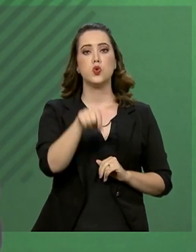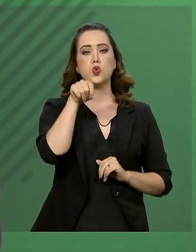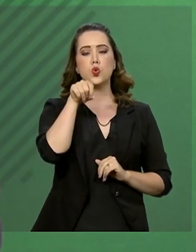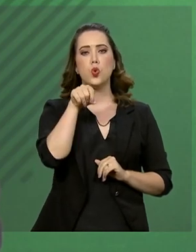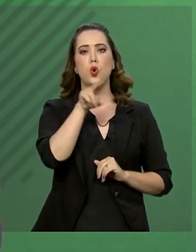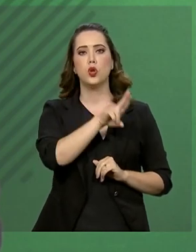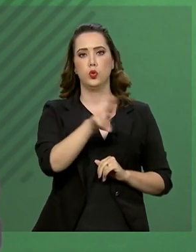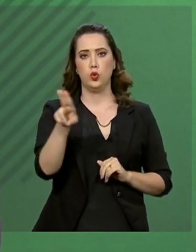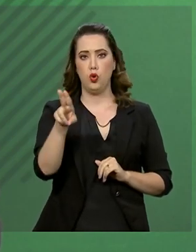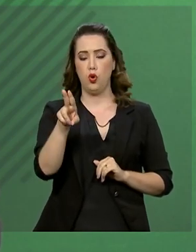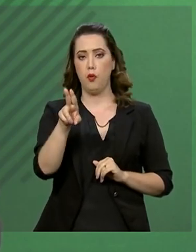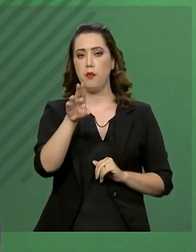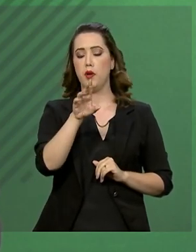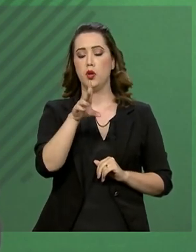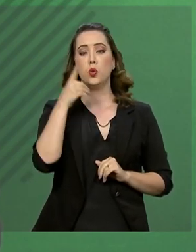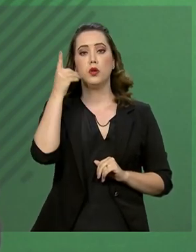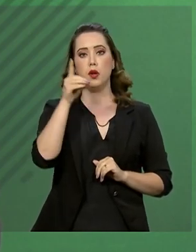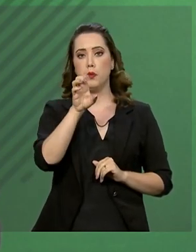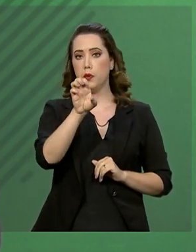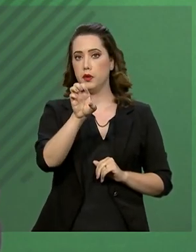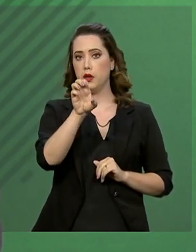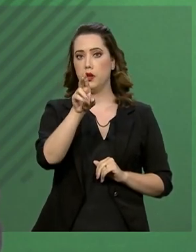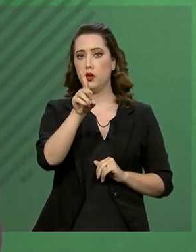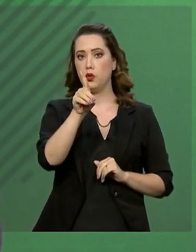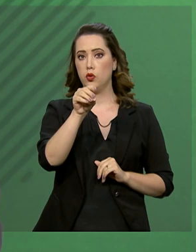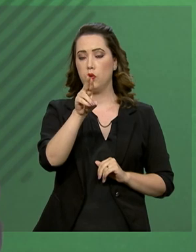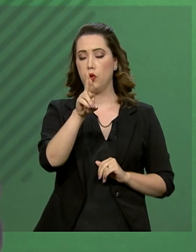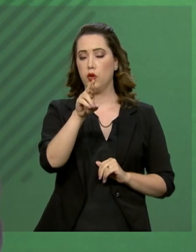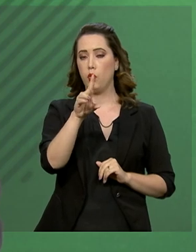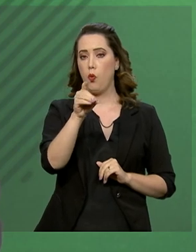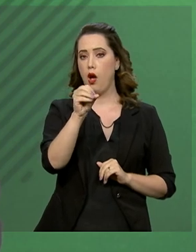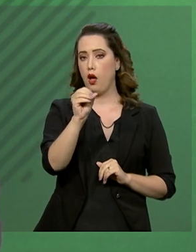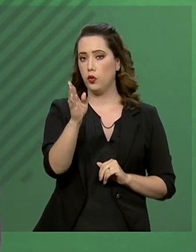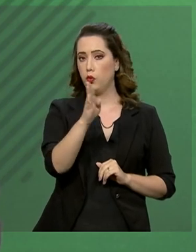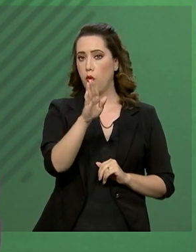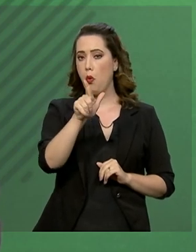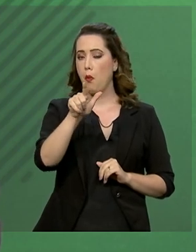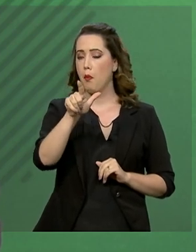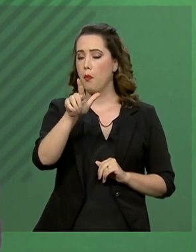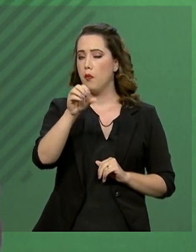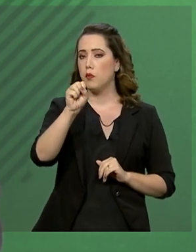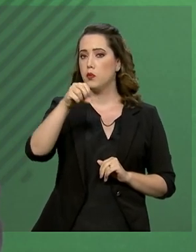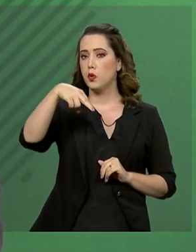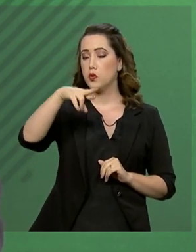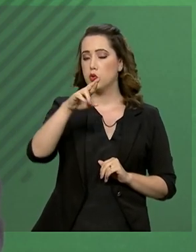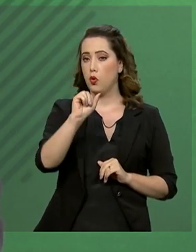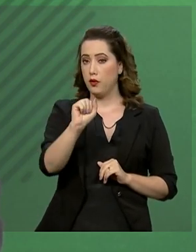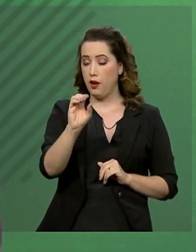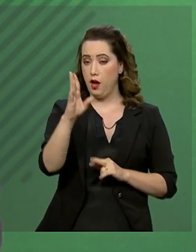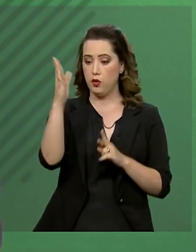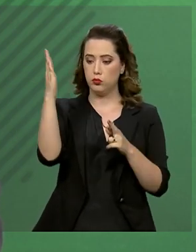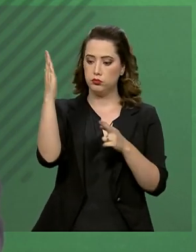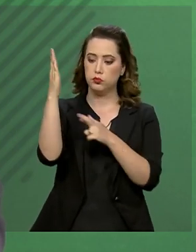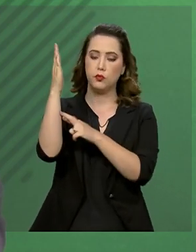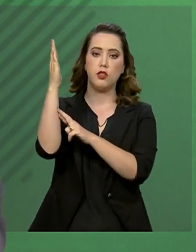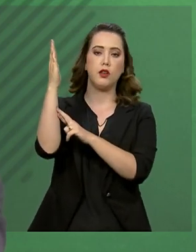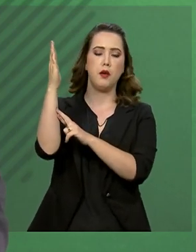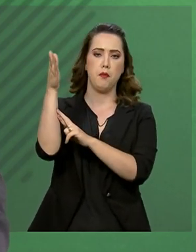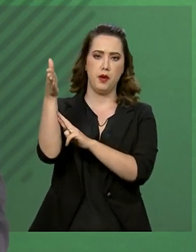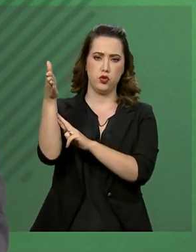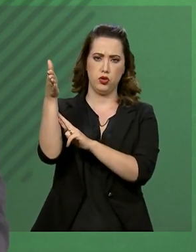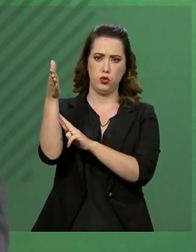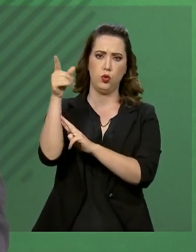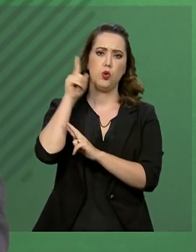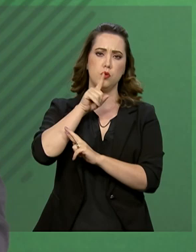deputado Eduardo Bolsonaro para Embaixador do Brasil nos Estados Unidos da América, observa as